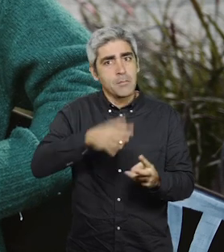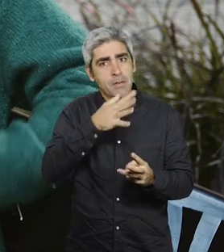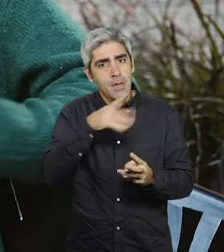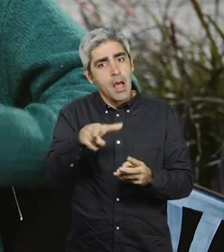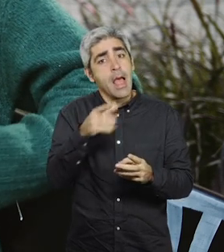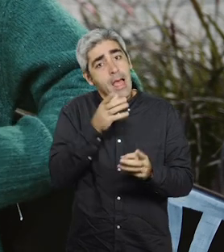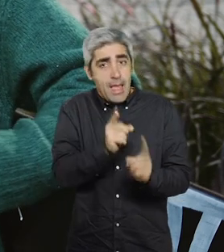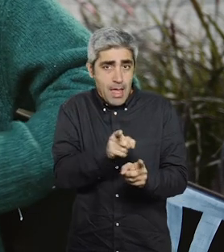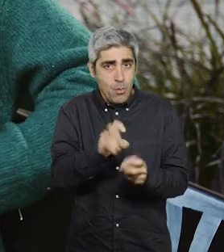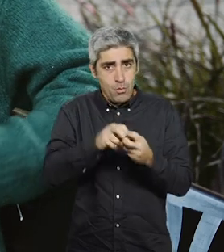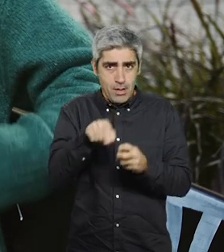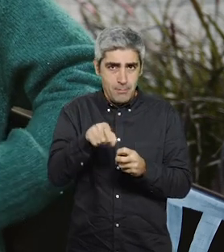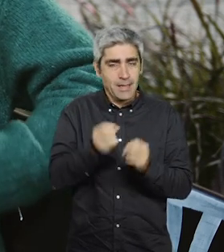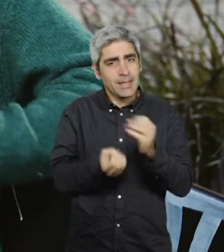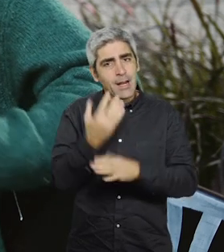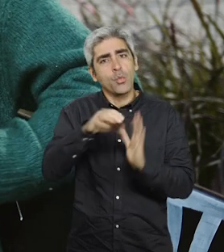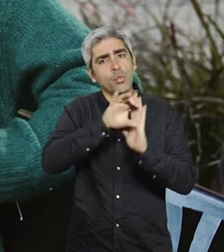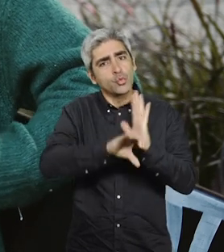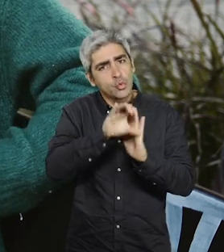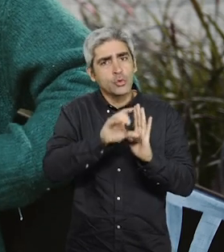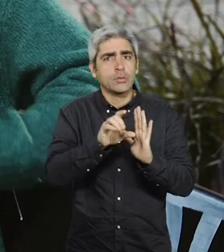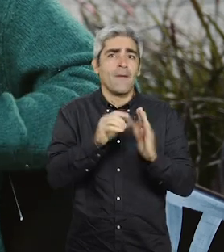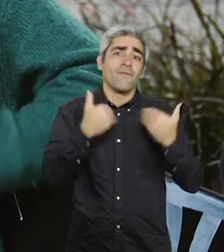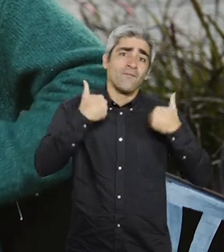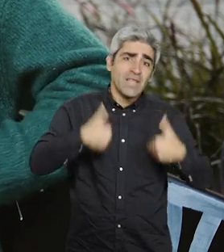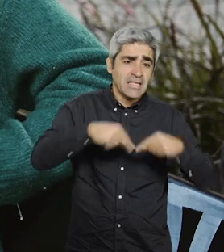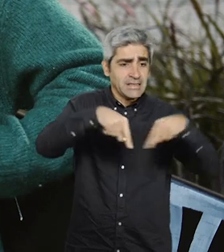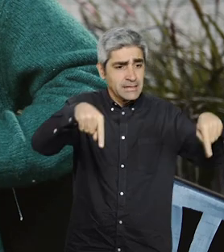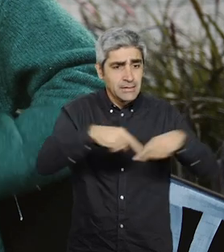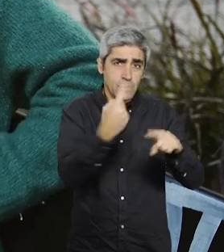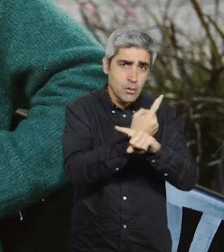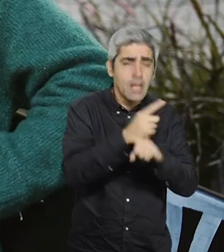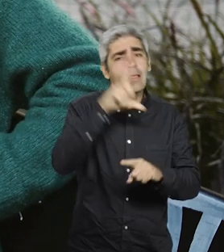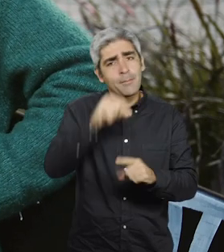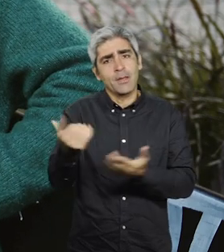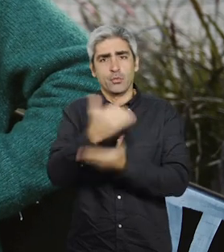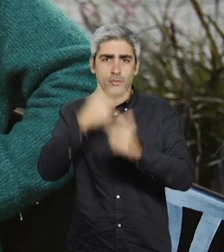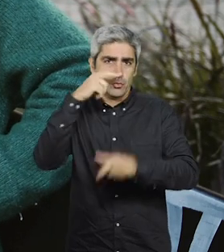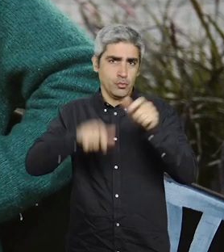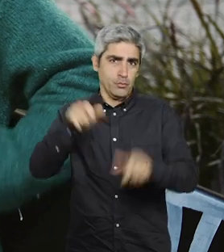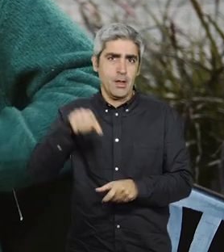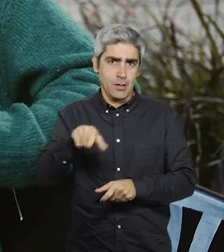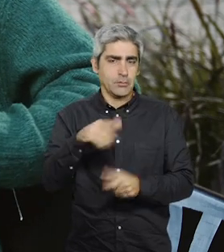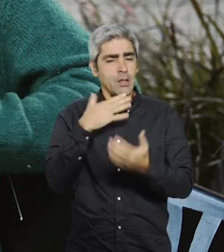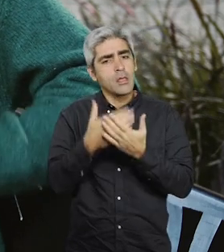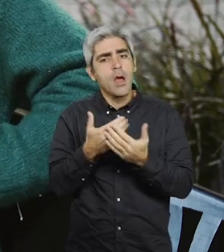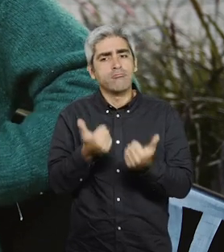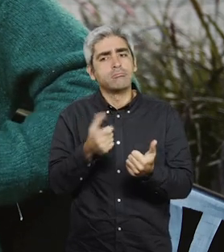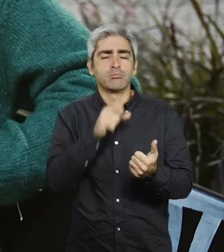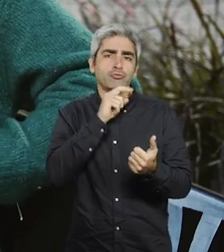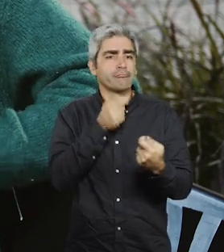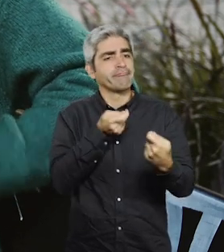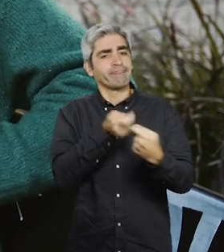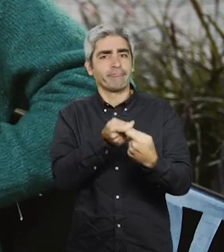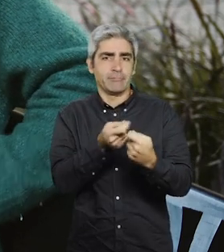também nisto, em criar condições, quer seja físicas, quer seja a nível de recursos humanos, que sejam possíveis